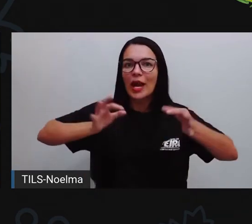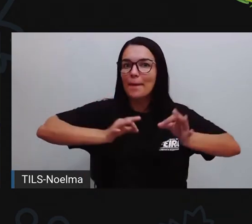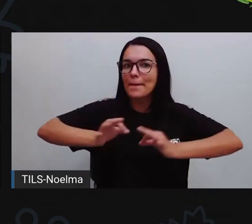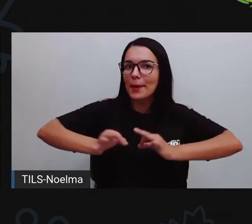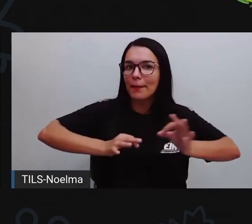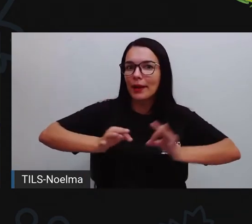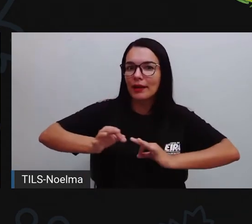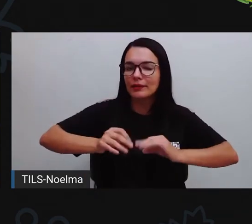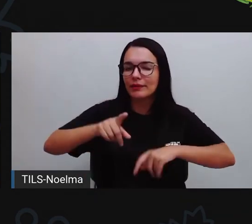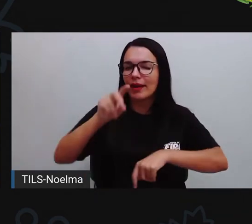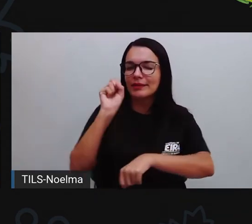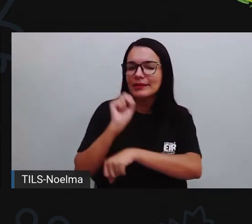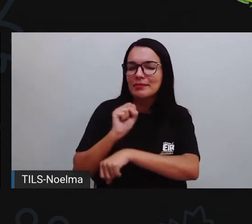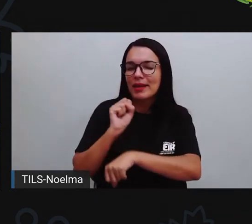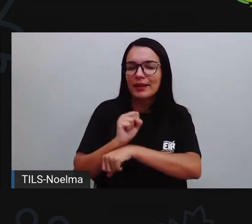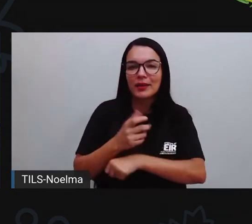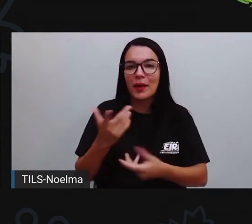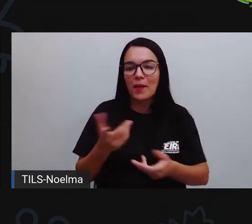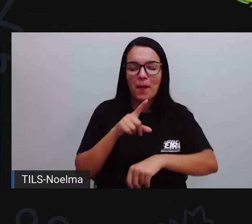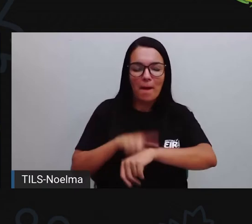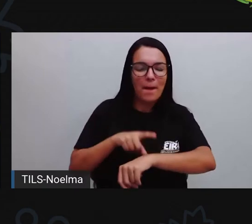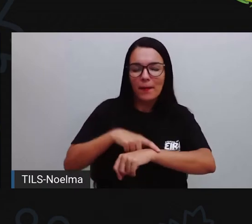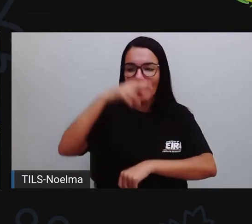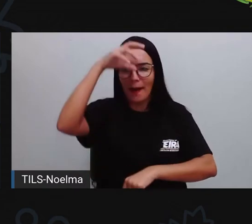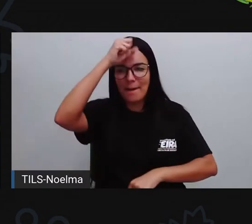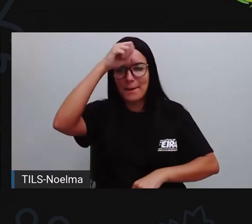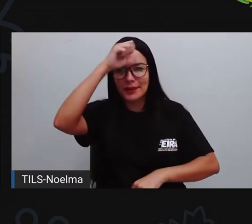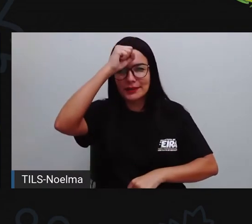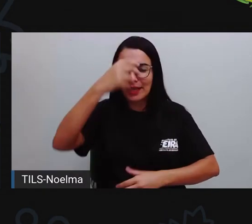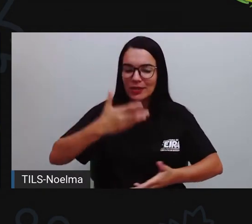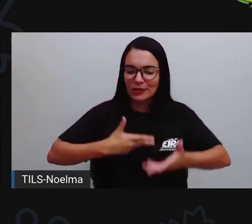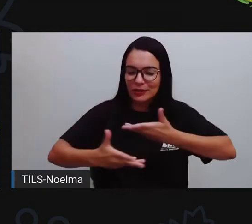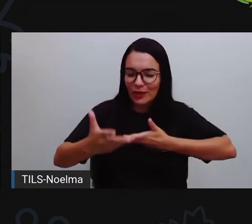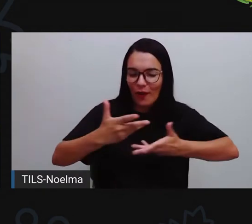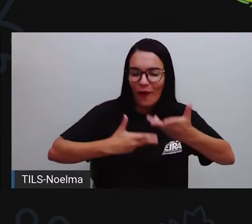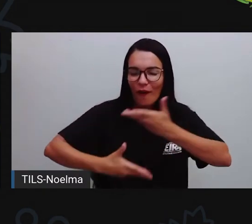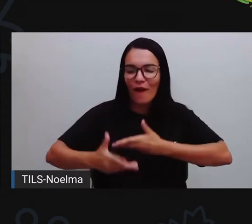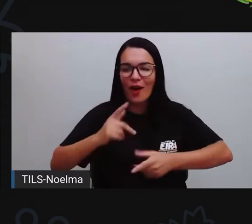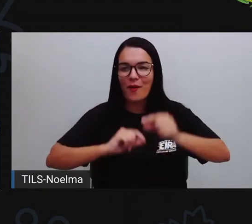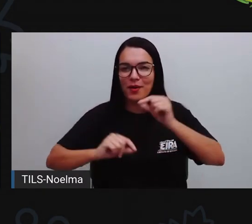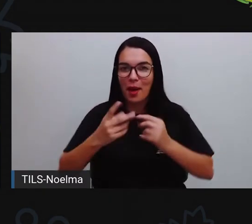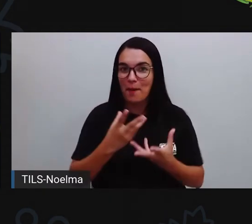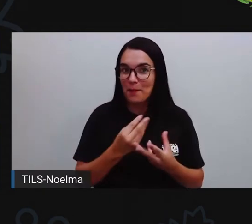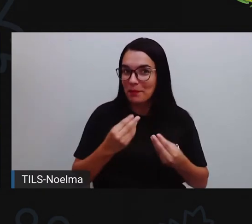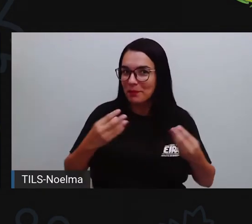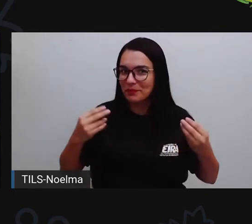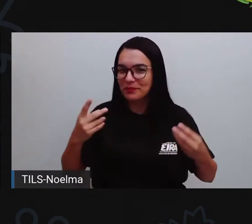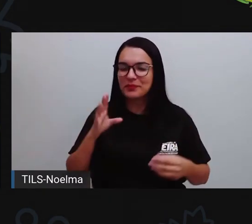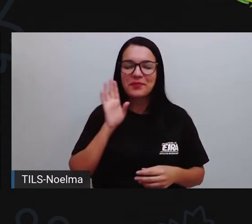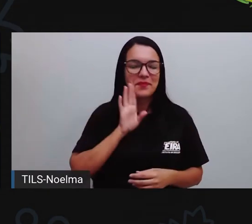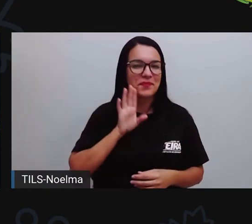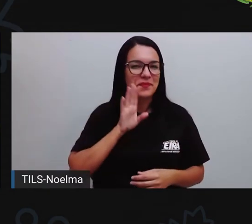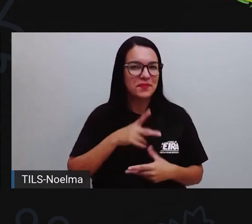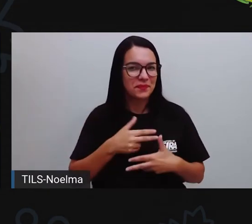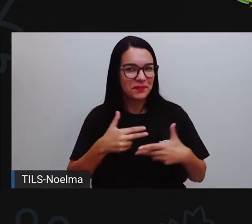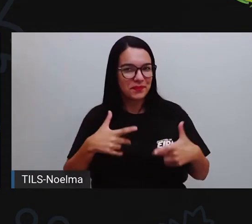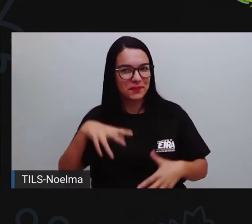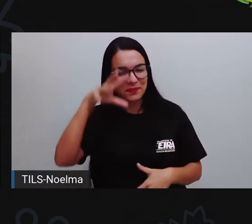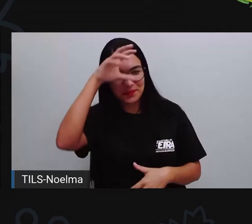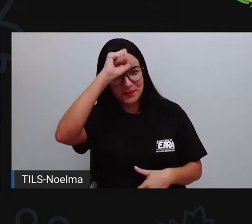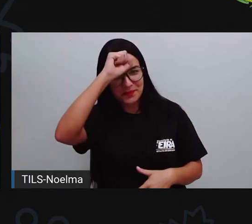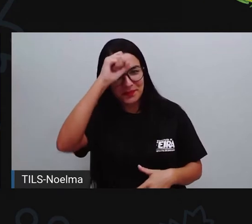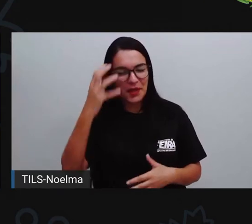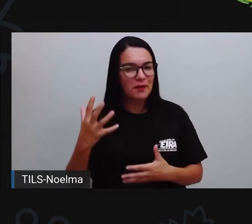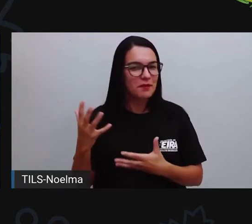quem estava esperando mais um momento de muita aprendizagem, de a gente aprender várias coisas legais. Então,